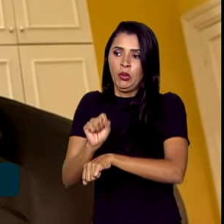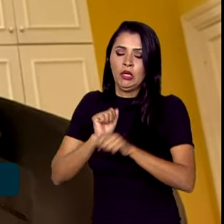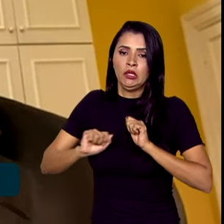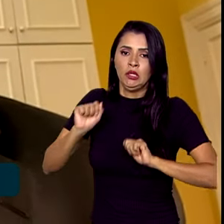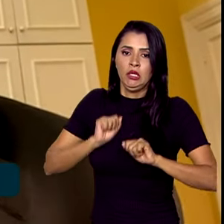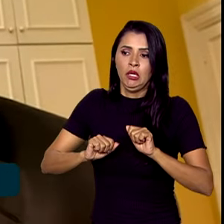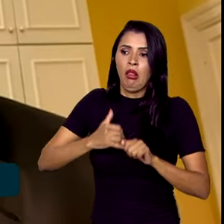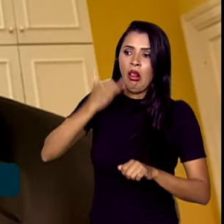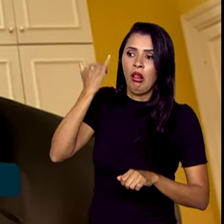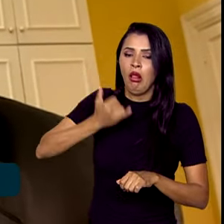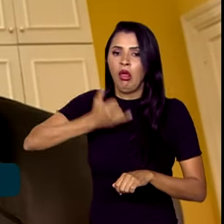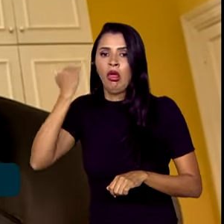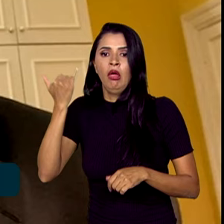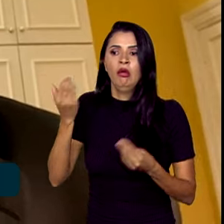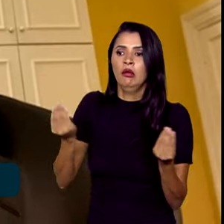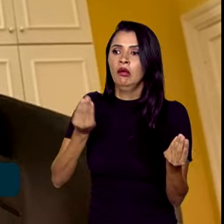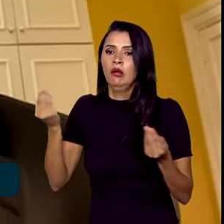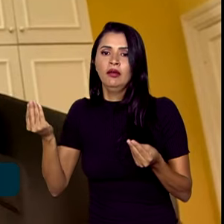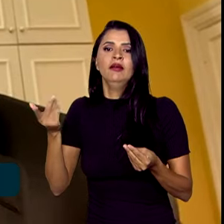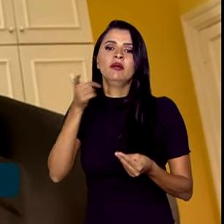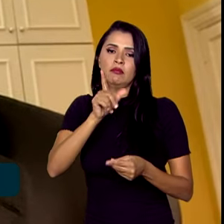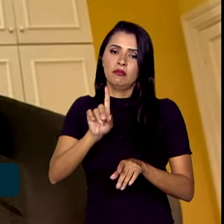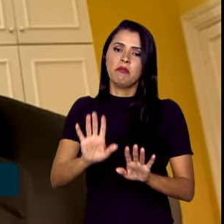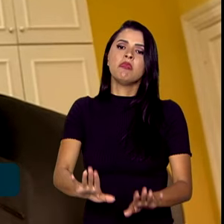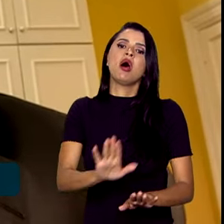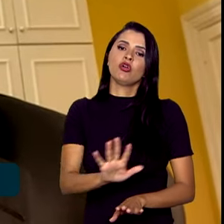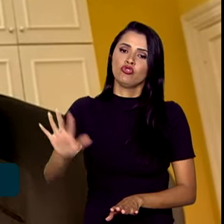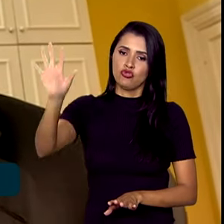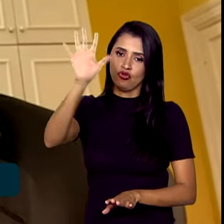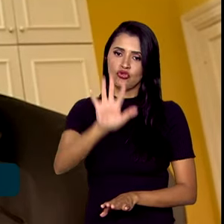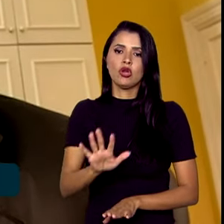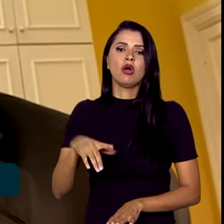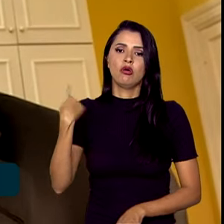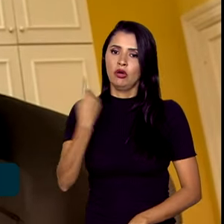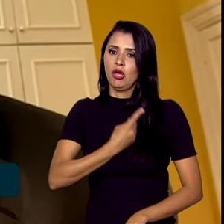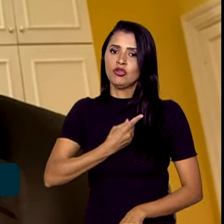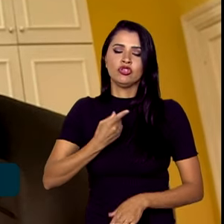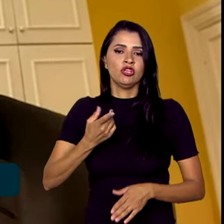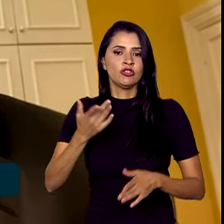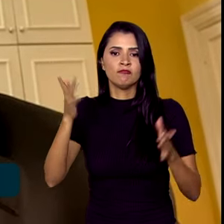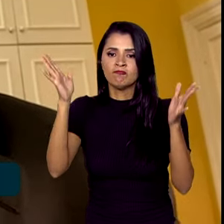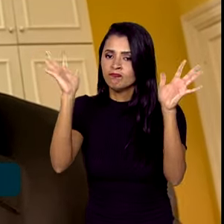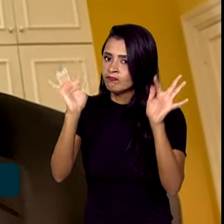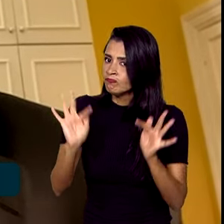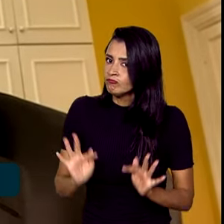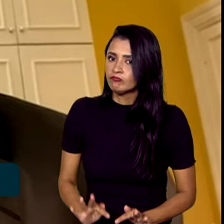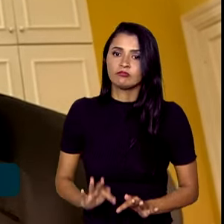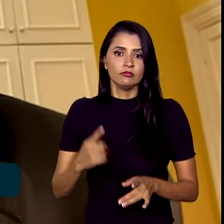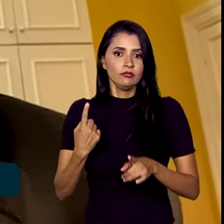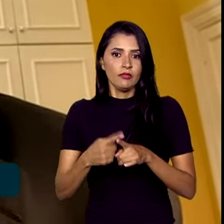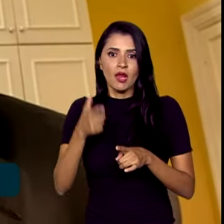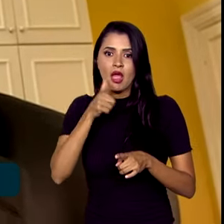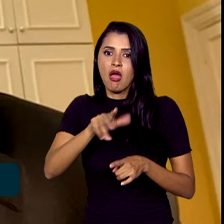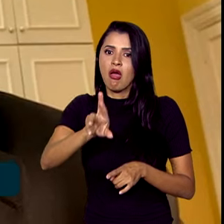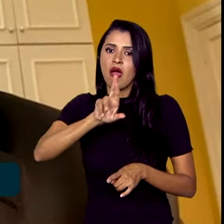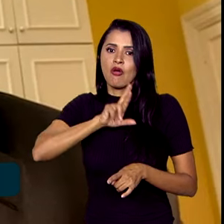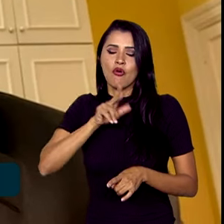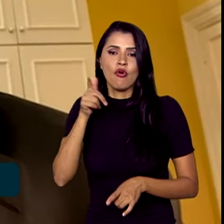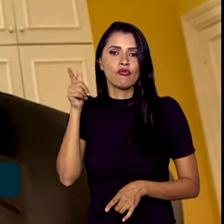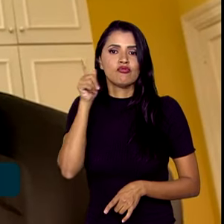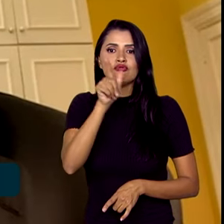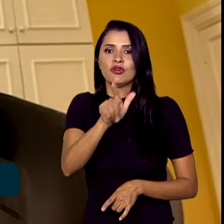algumas frustradas de idas e vindas, mas, de modo geral, ficamos todos muito satisfeitos com esse resultado.